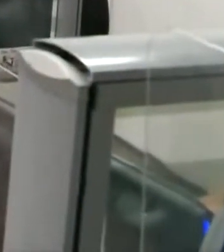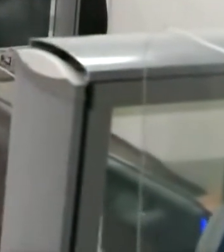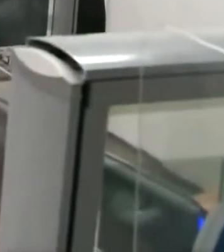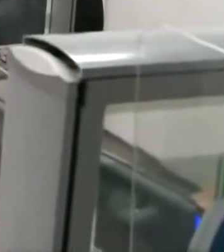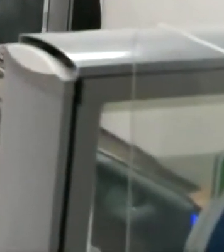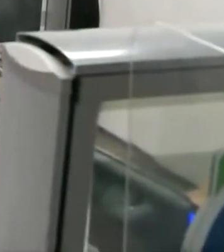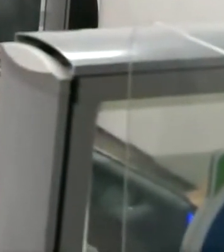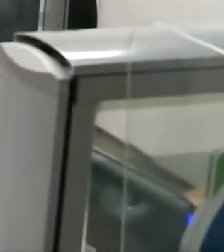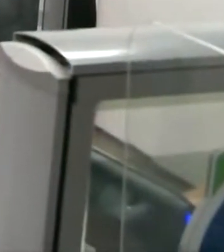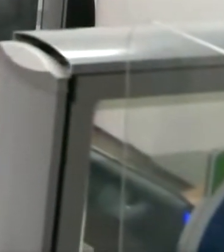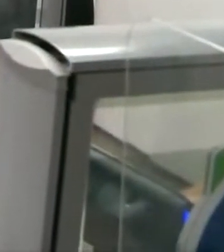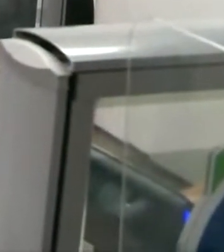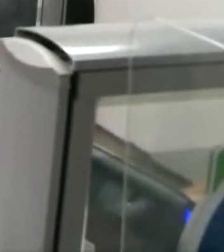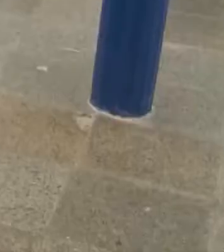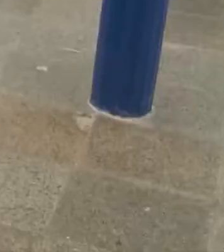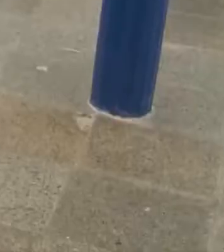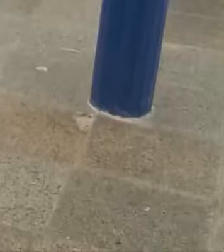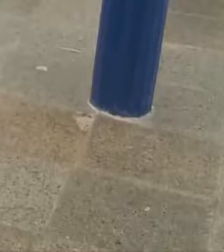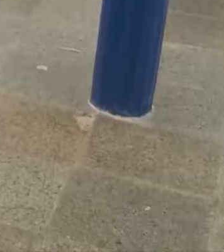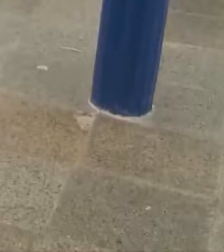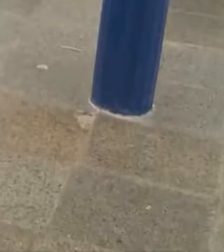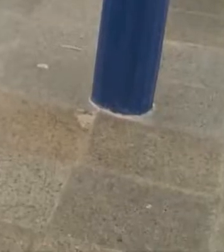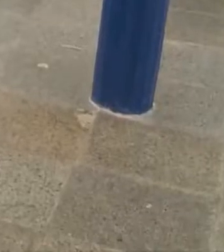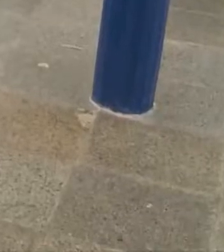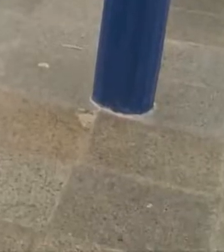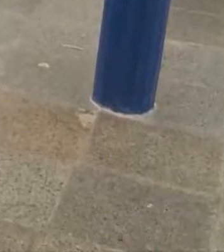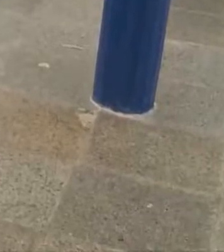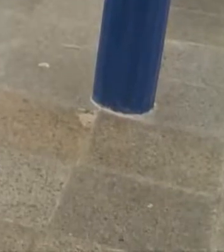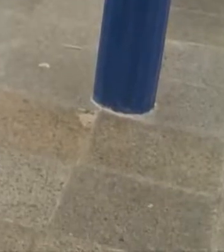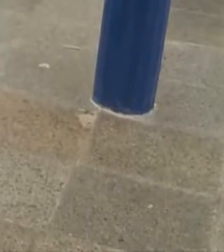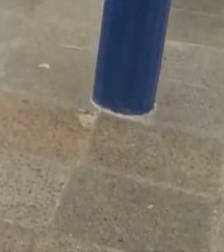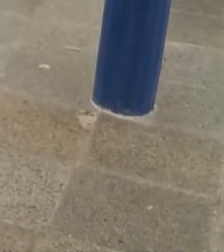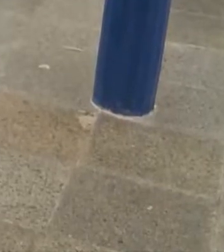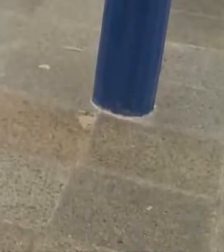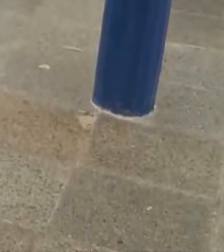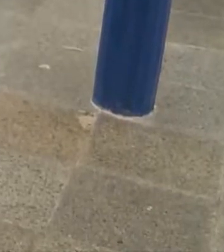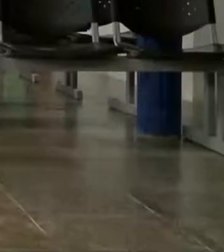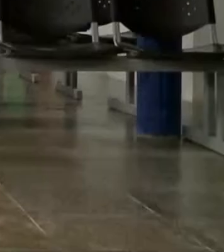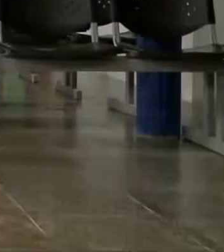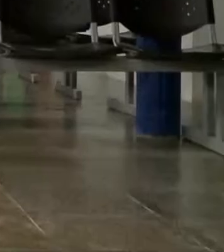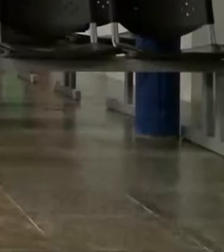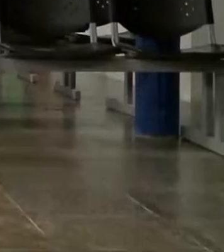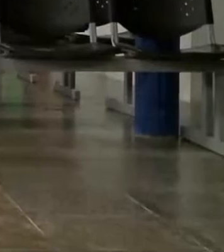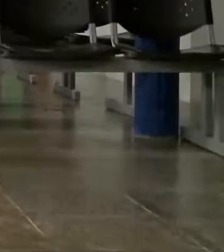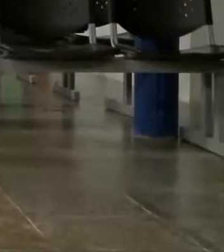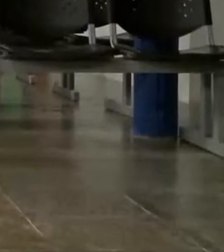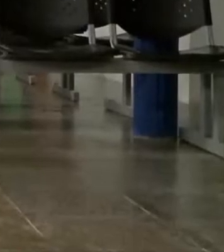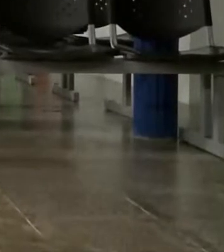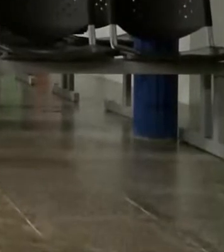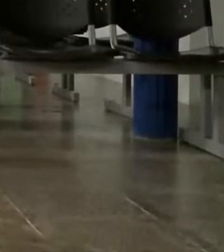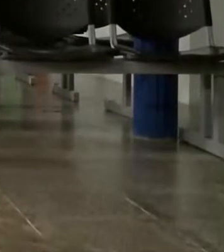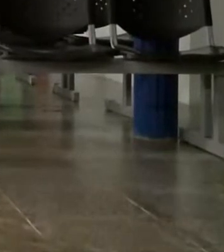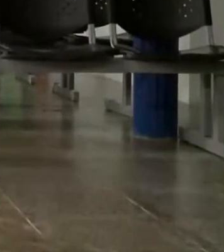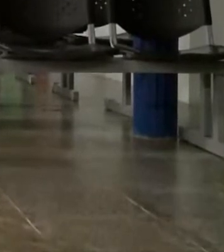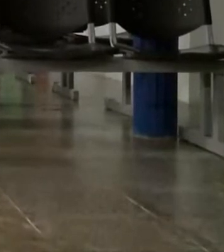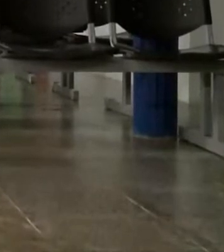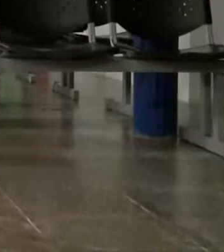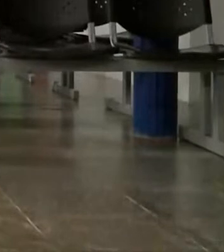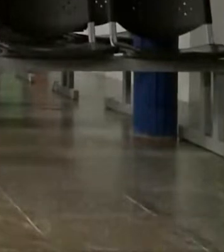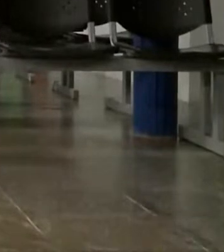admissões registradas em todo o Estado. Foram cerca de 26 mil novos postos de trabalho, contra quase 21 mil